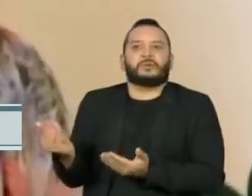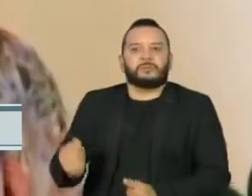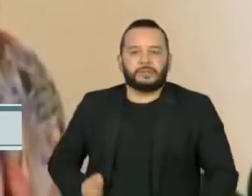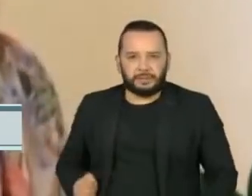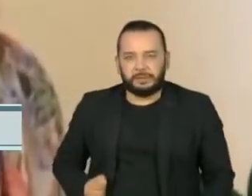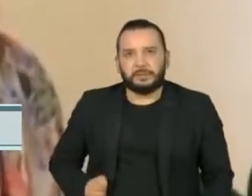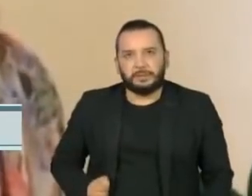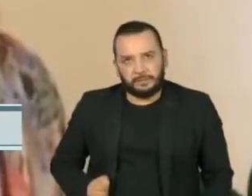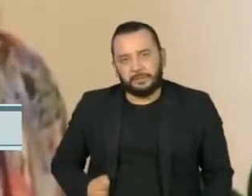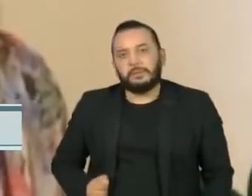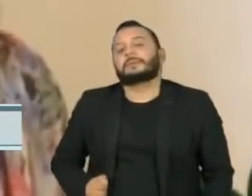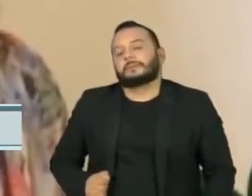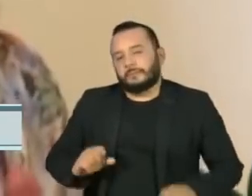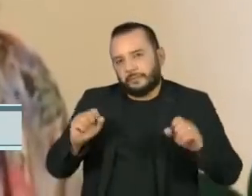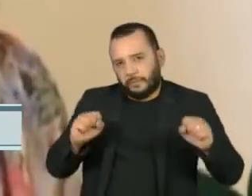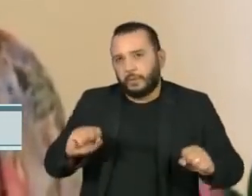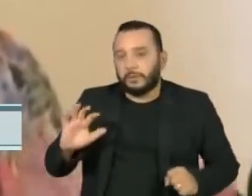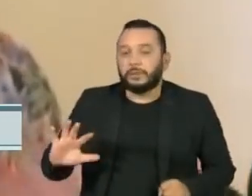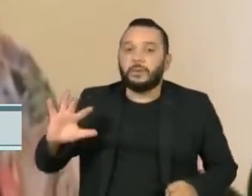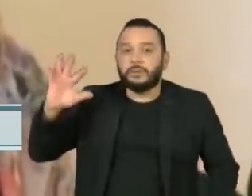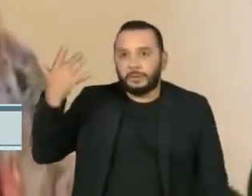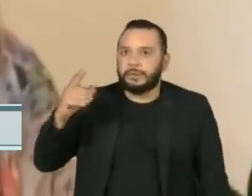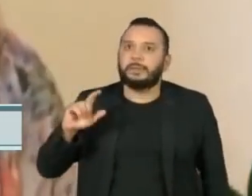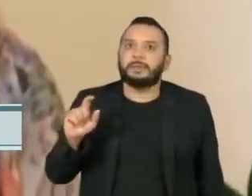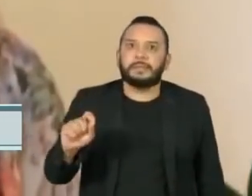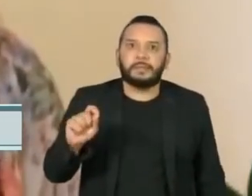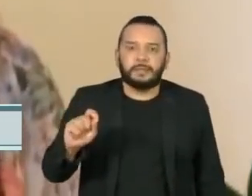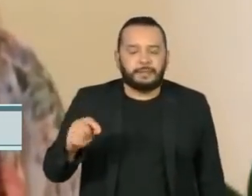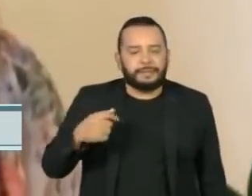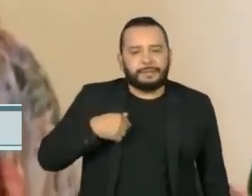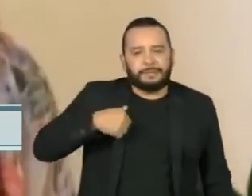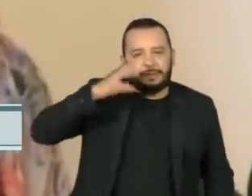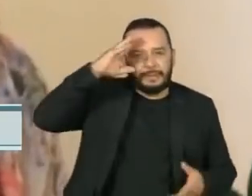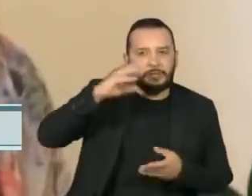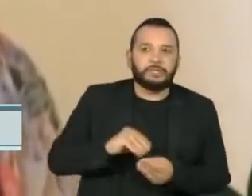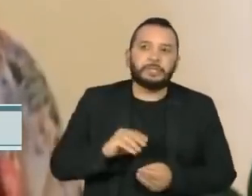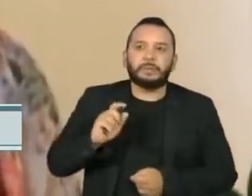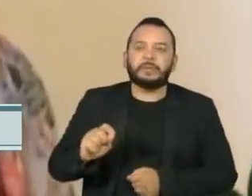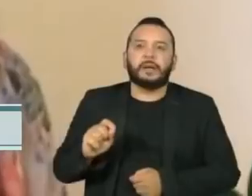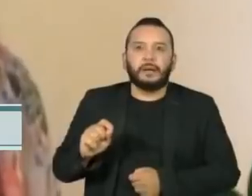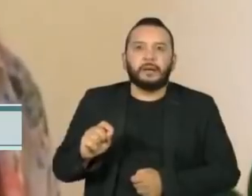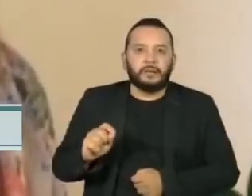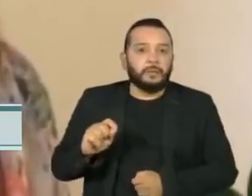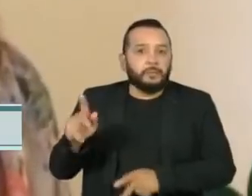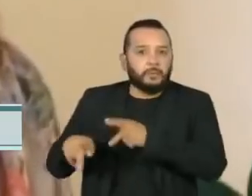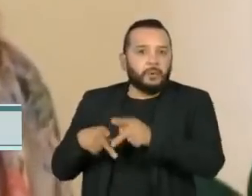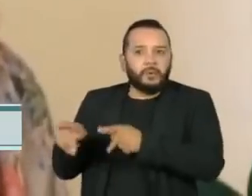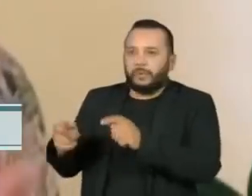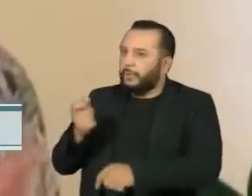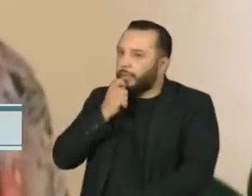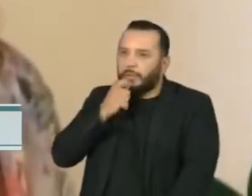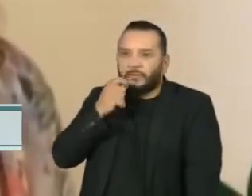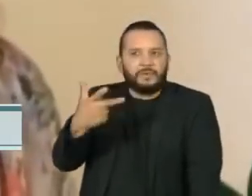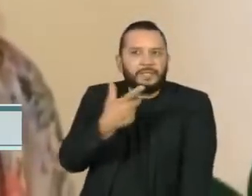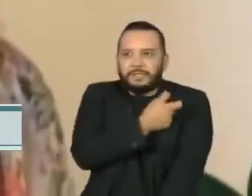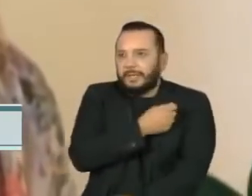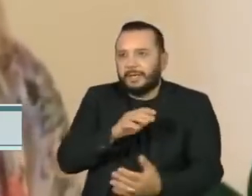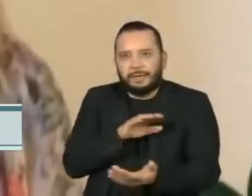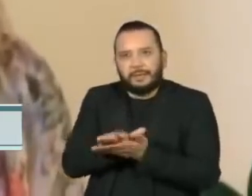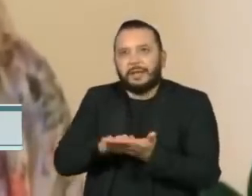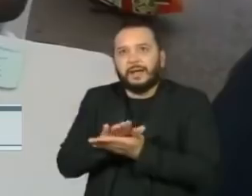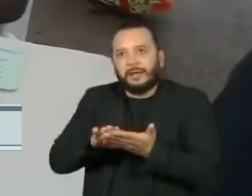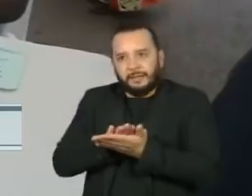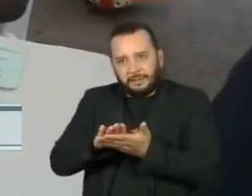Então, possivelmente, também isso, a minha leitura é população não vacinada e população que